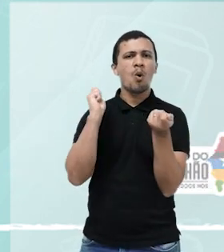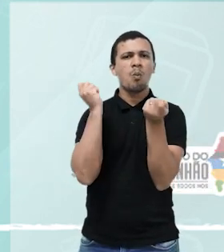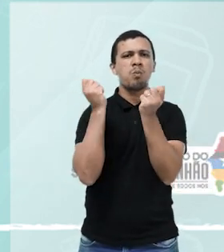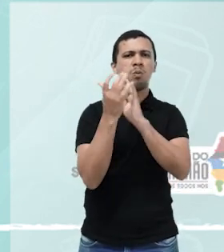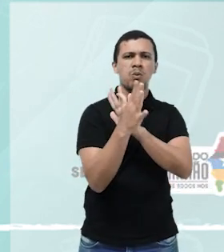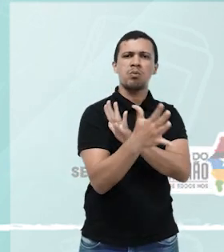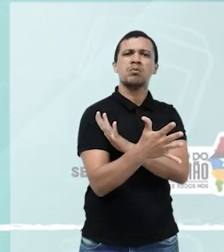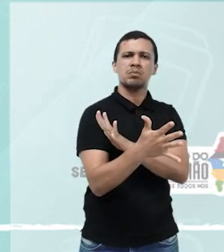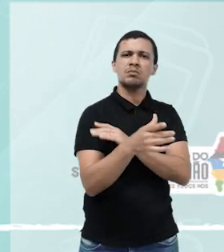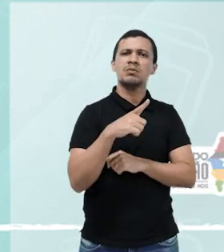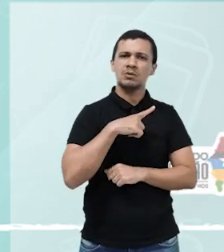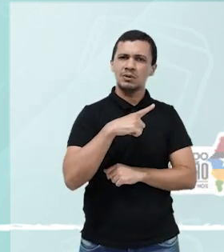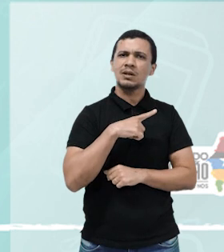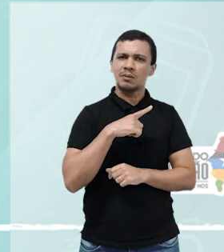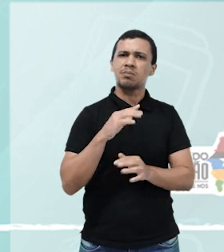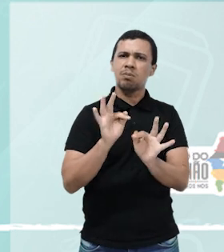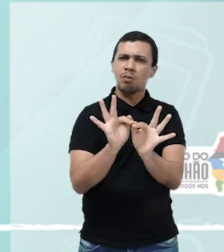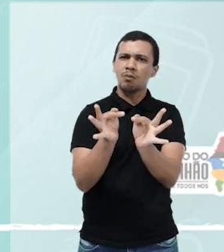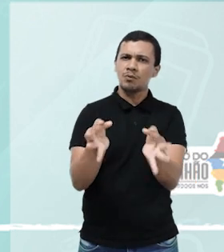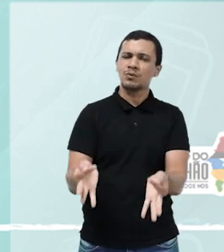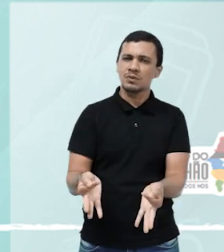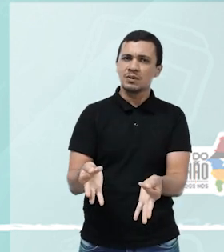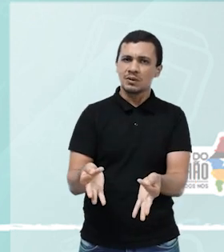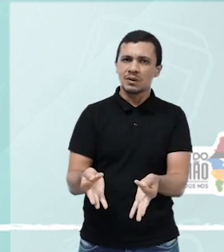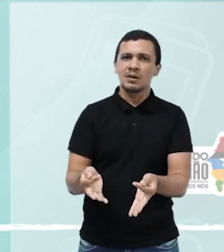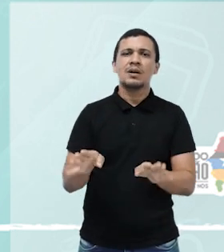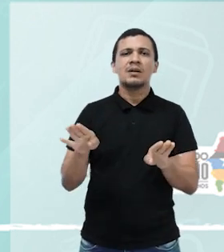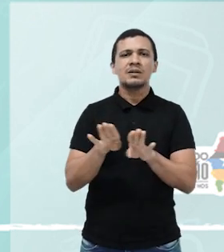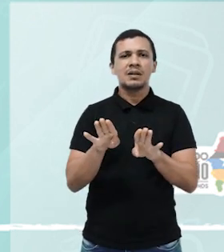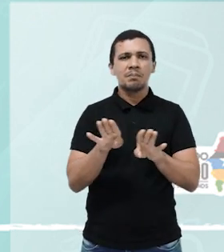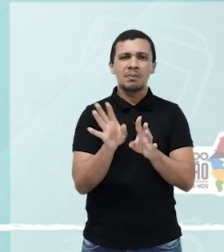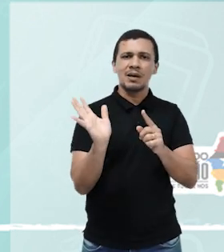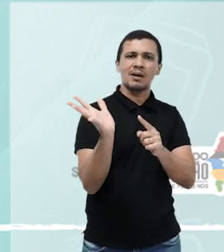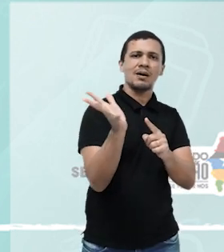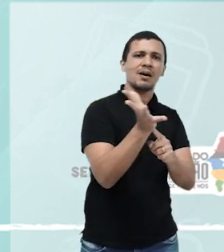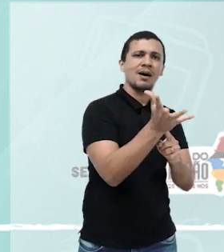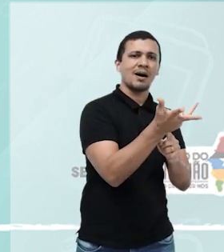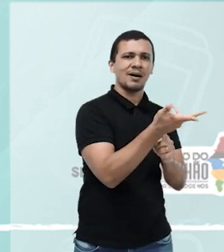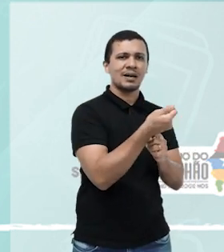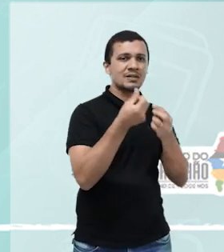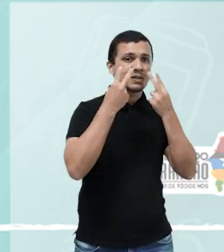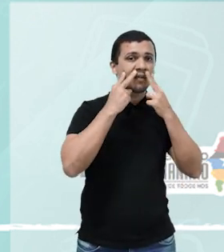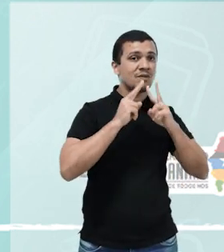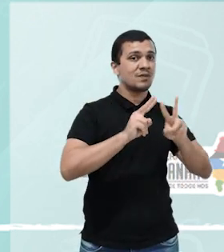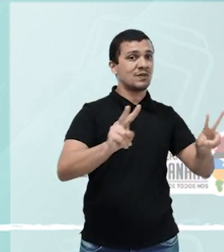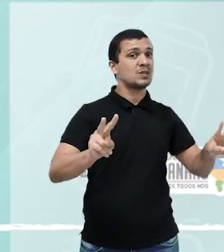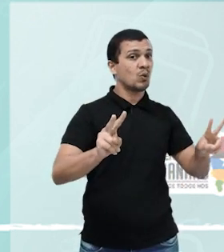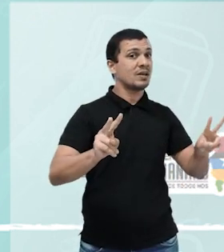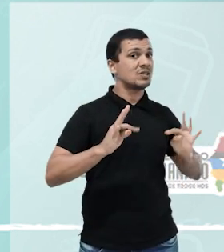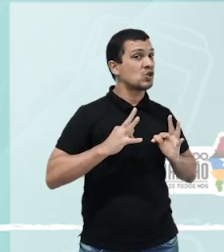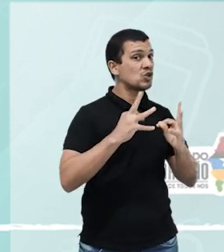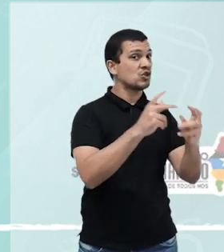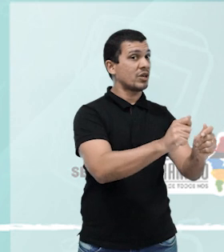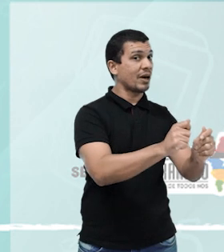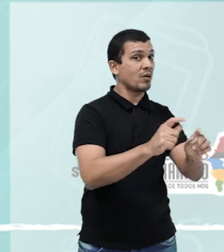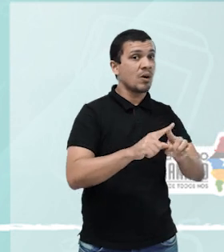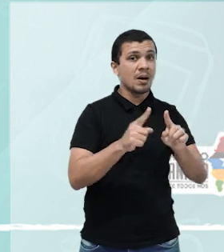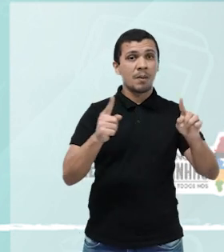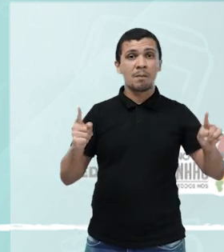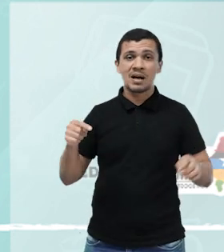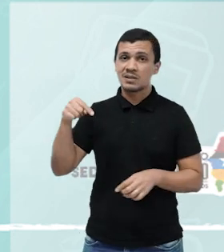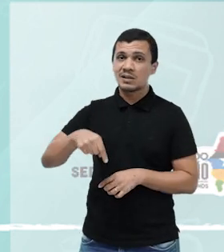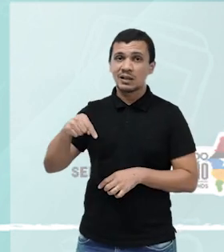E depois, num outro momento, a gente busca artes visuais de maneira geral, e outras manifestações. Mas, nesse exato momento, a gente vai trabalhar com